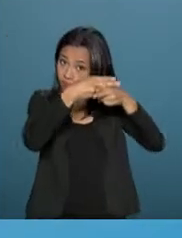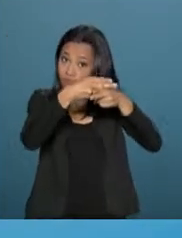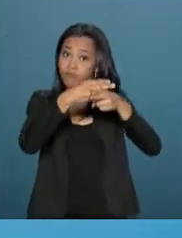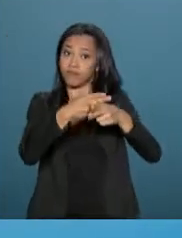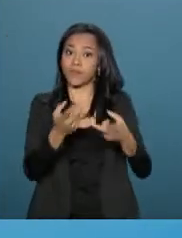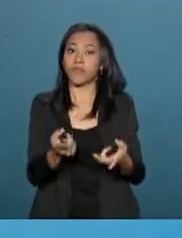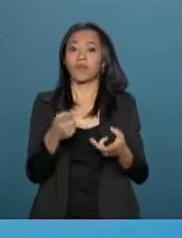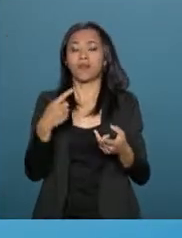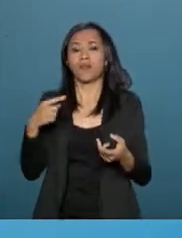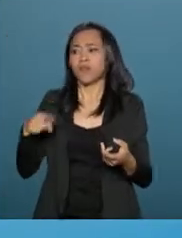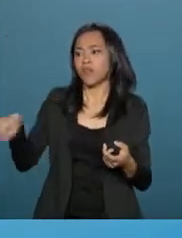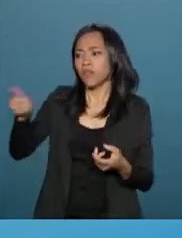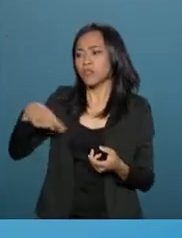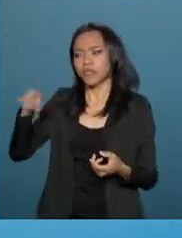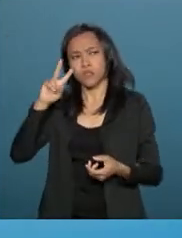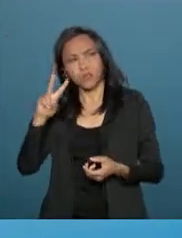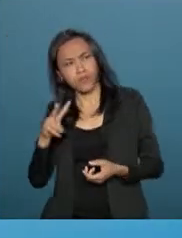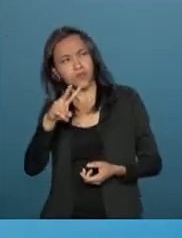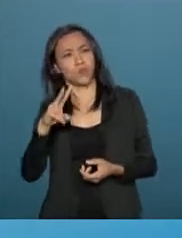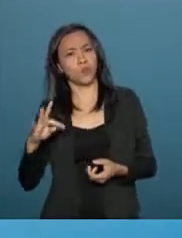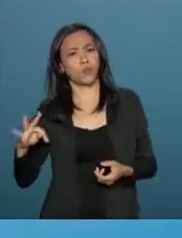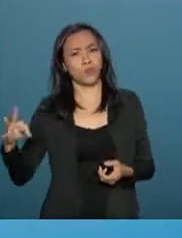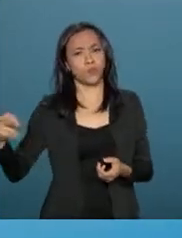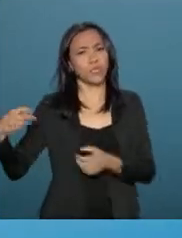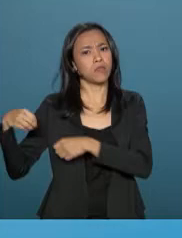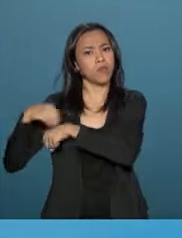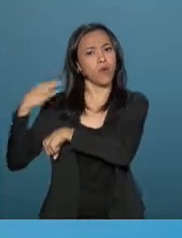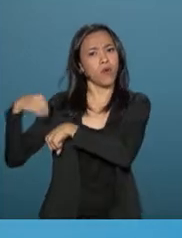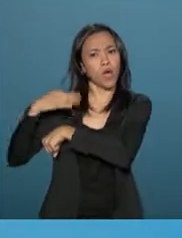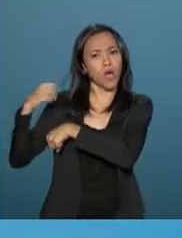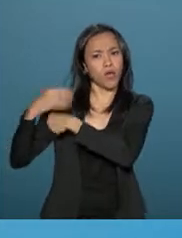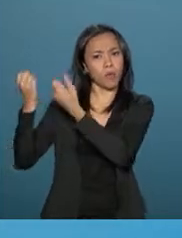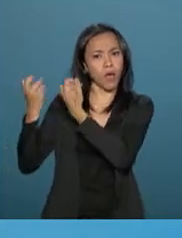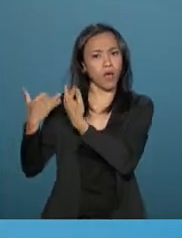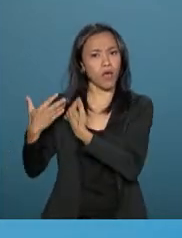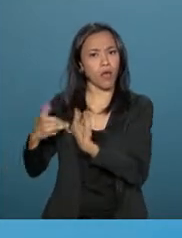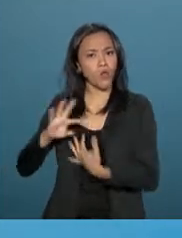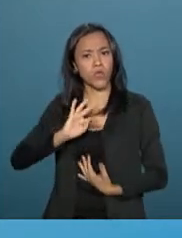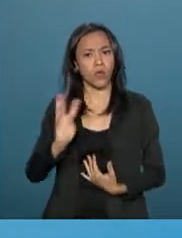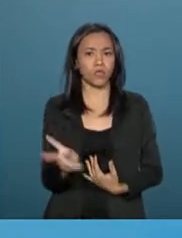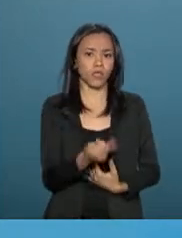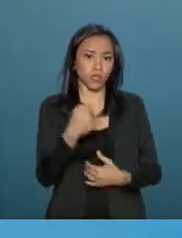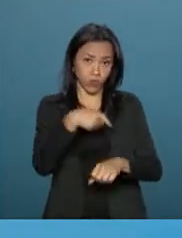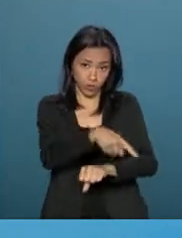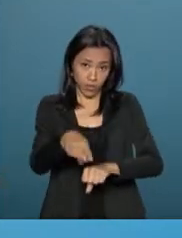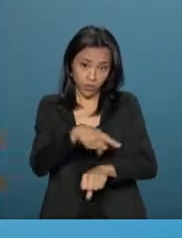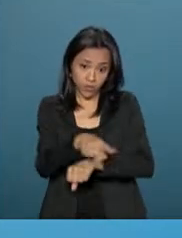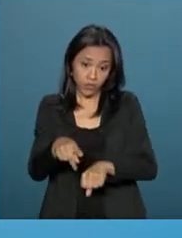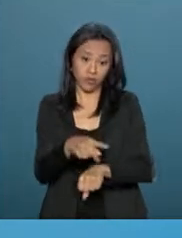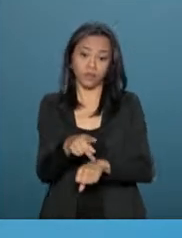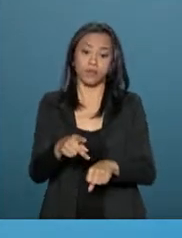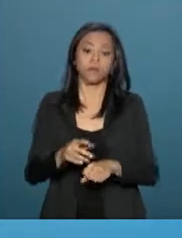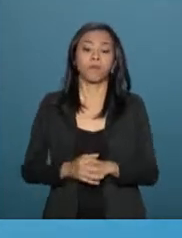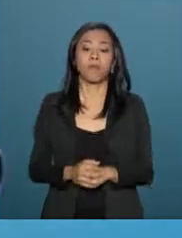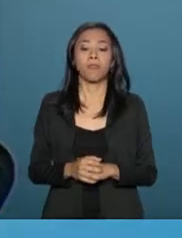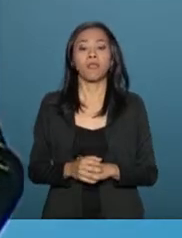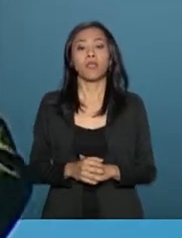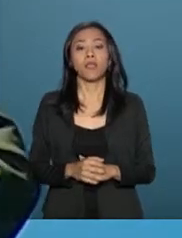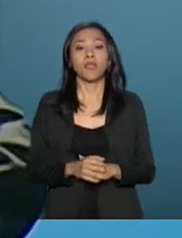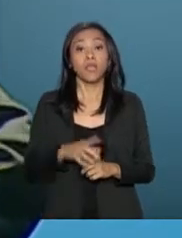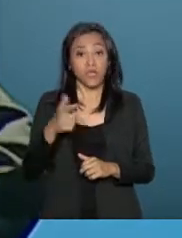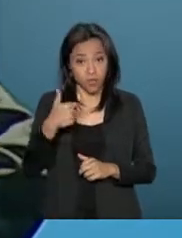presidente da Embratel e todos acabaram me mostrando tudo o que está acontecendo no nosso país, não é? E, convenhamos, eu tomei a liberdade,